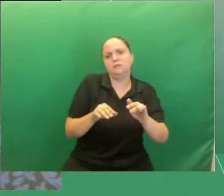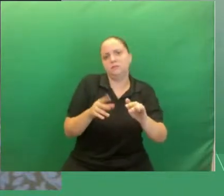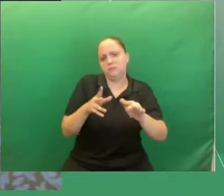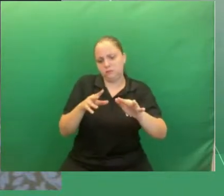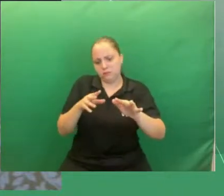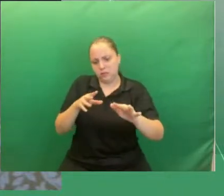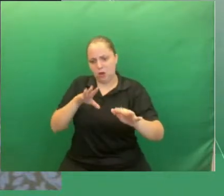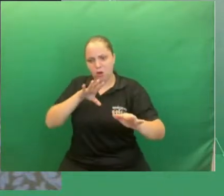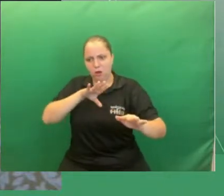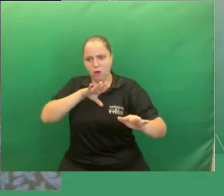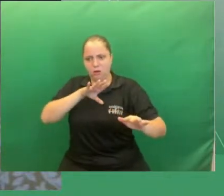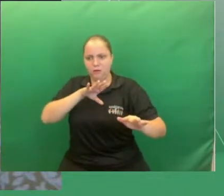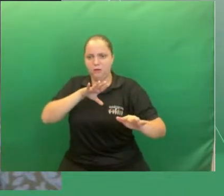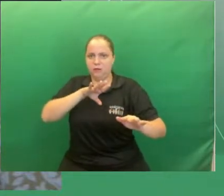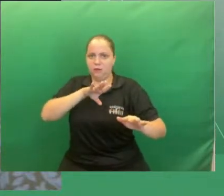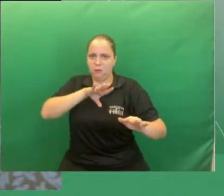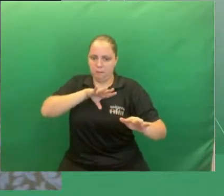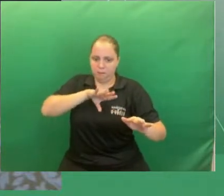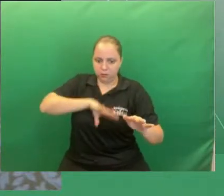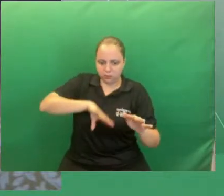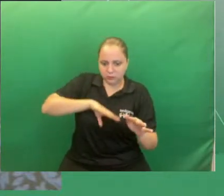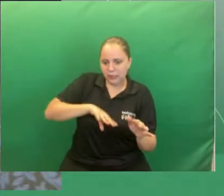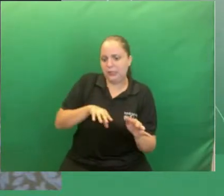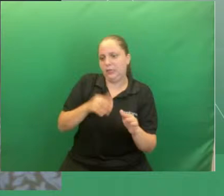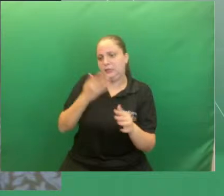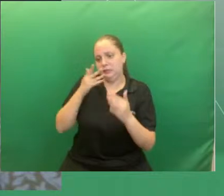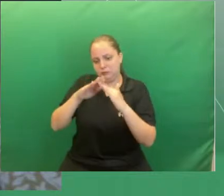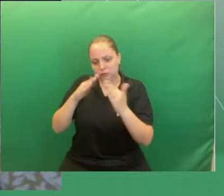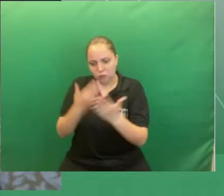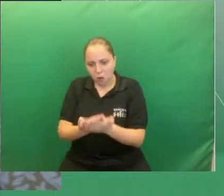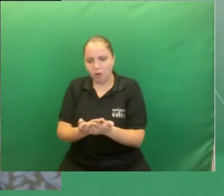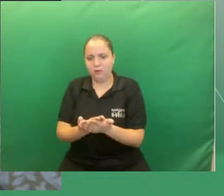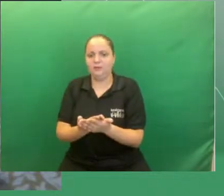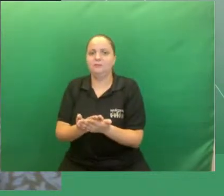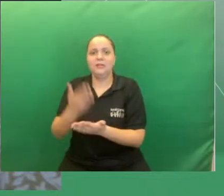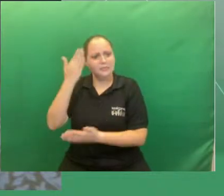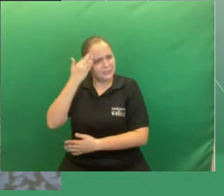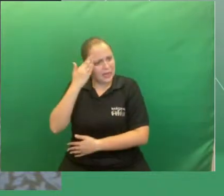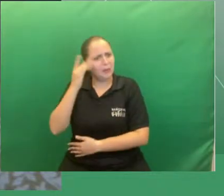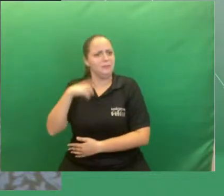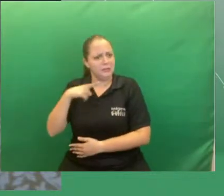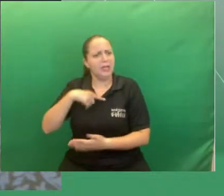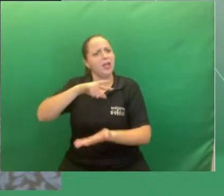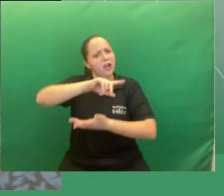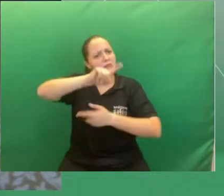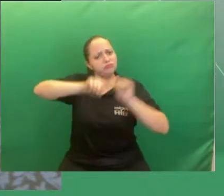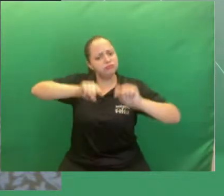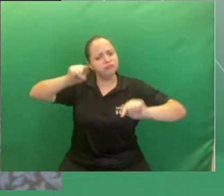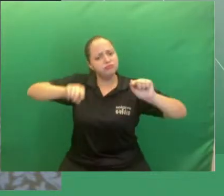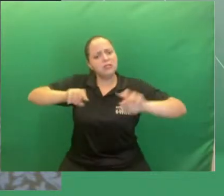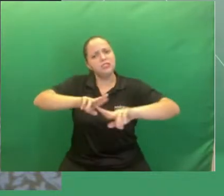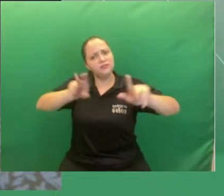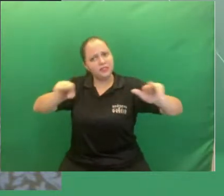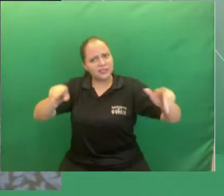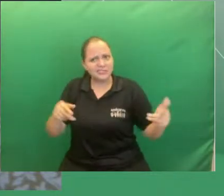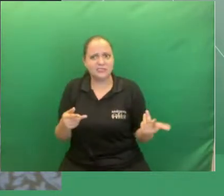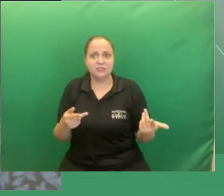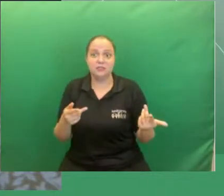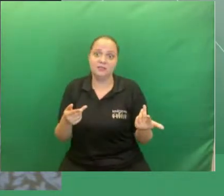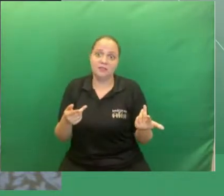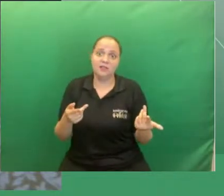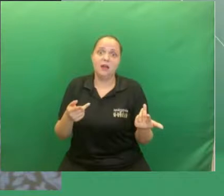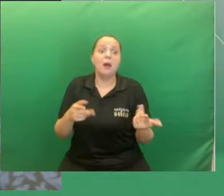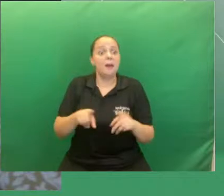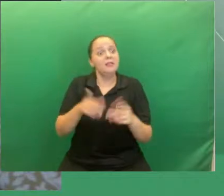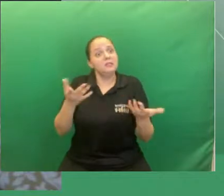combater o preconceito linguístico na escola e na sociedade em geral frente ao reconhecimento da variação linguística e